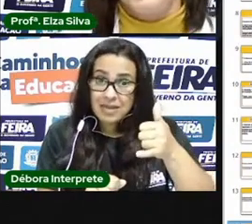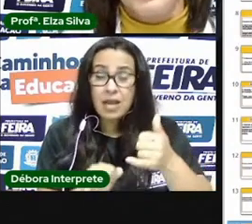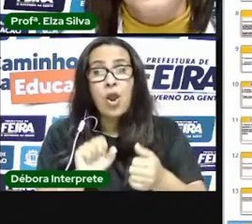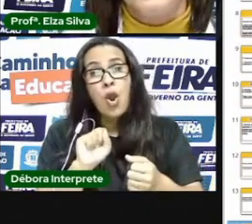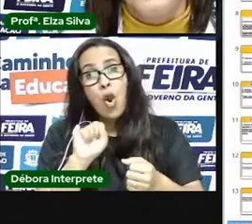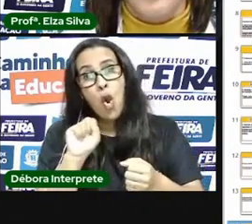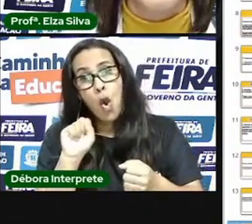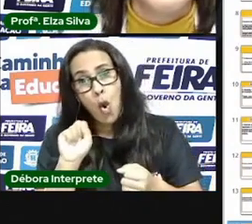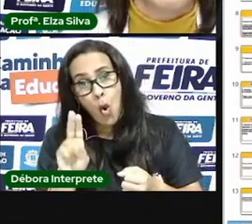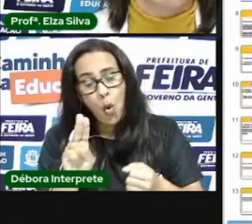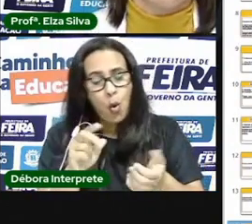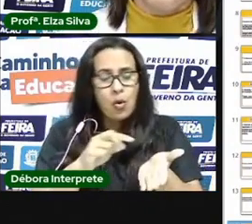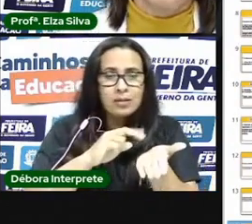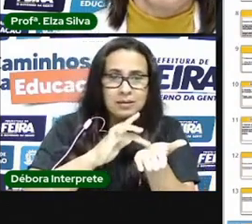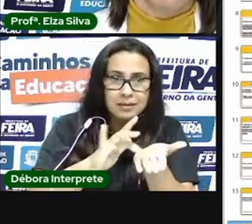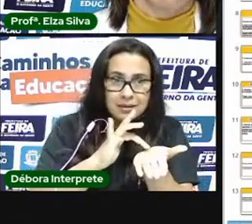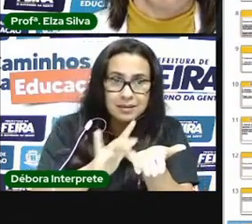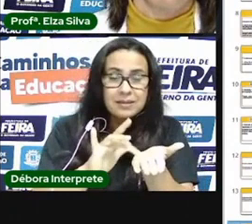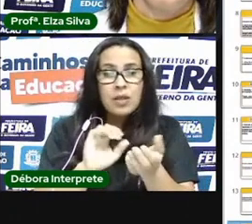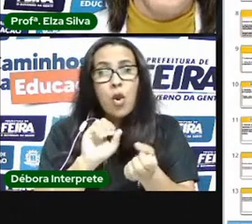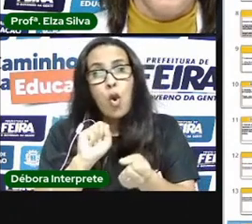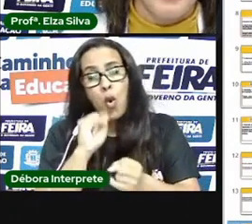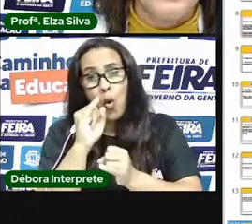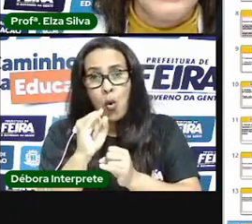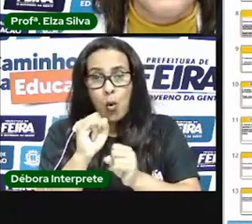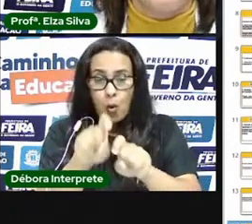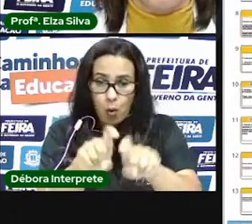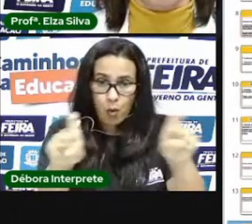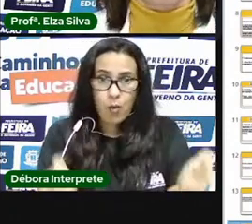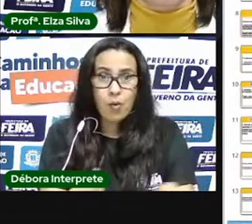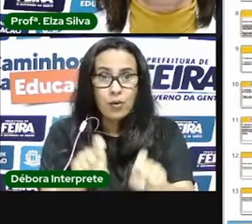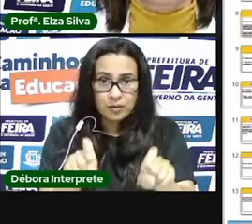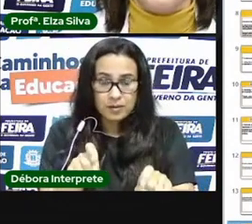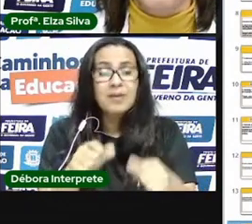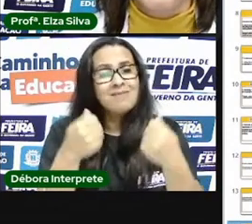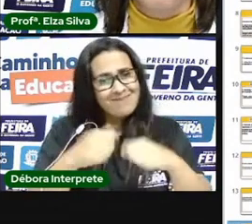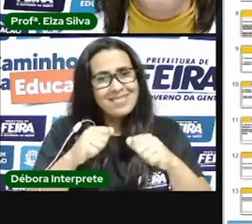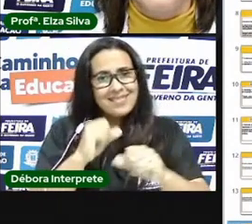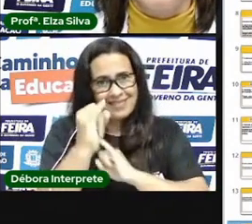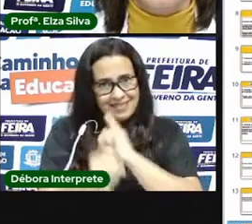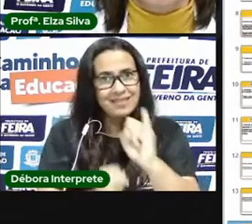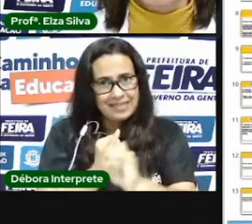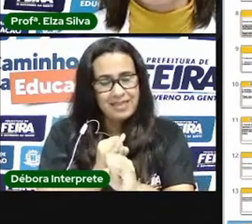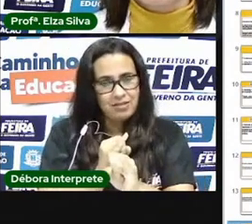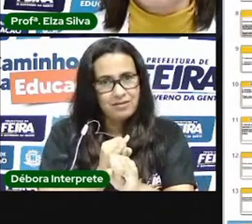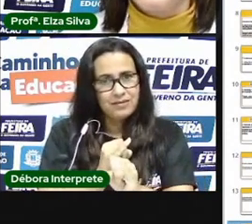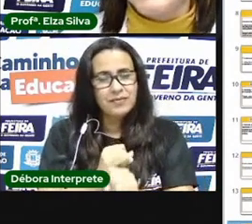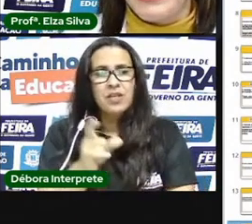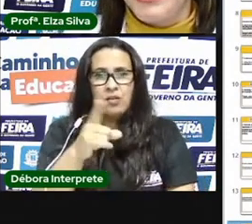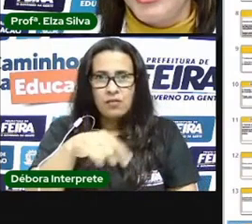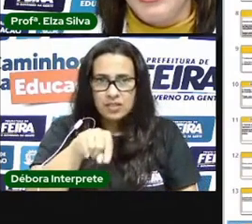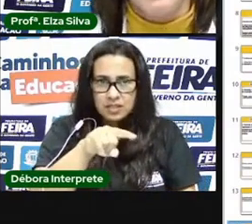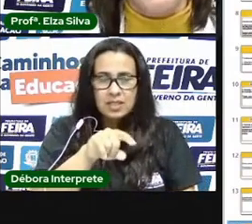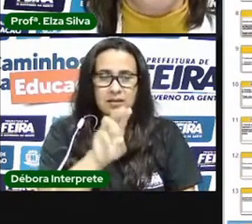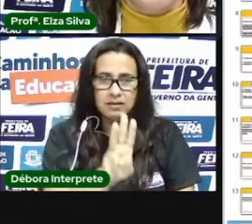computador com acesso à internet olha o link que a PRO colocou aí no slide vocês vão acessar esse